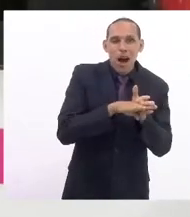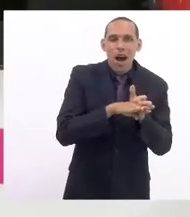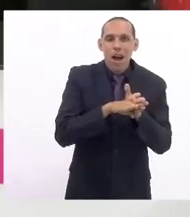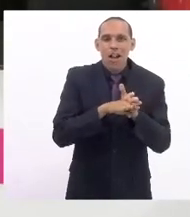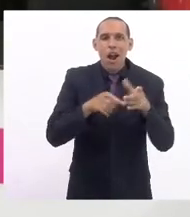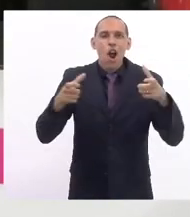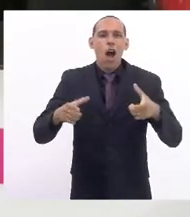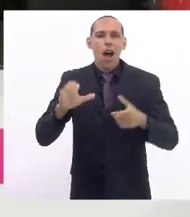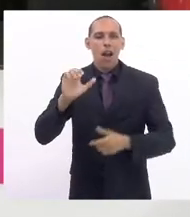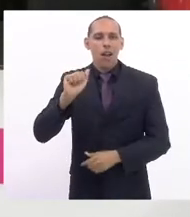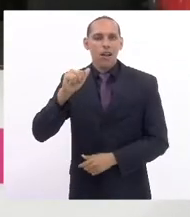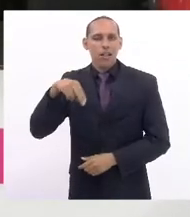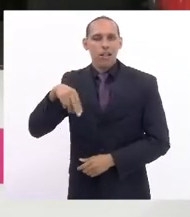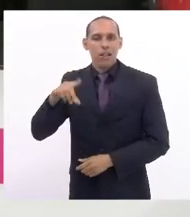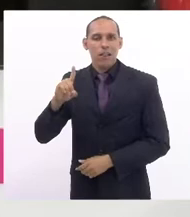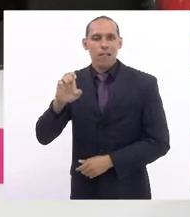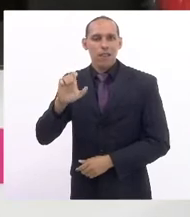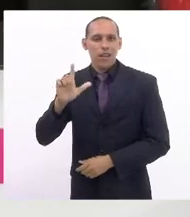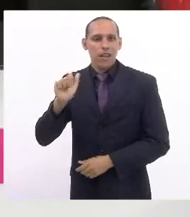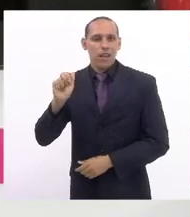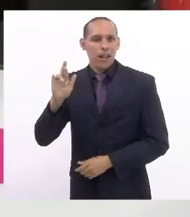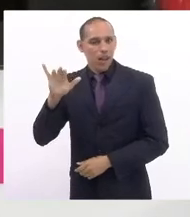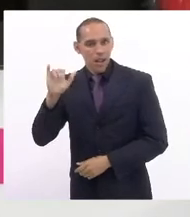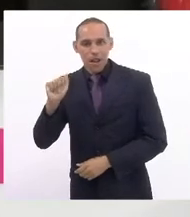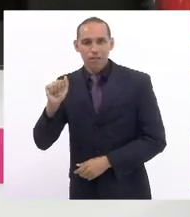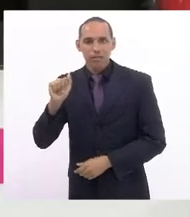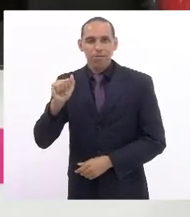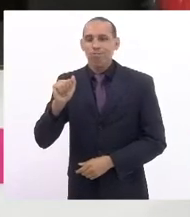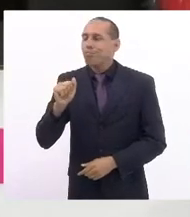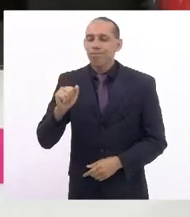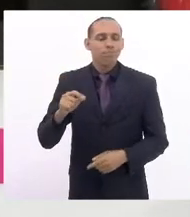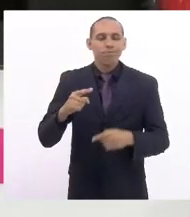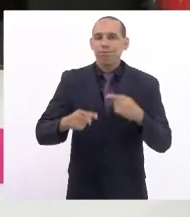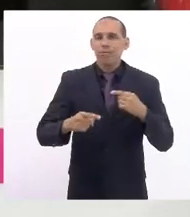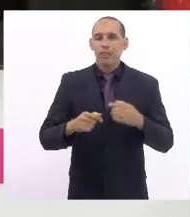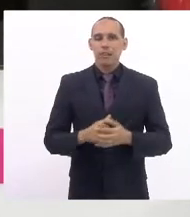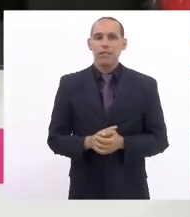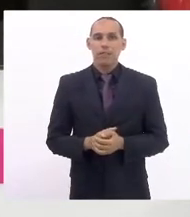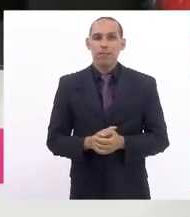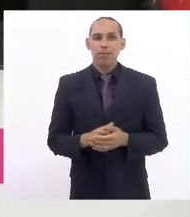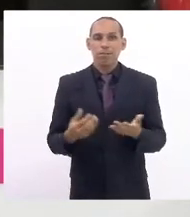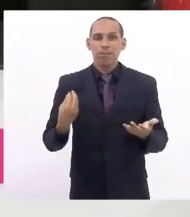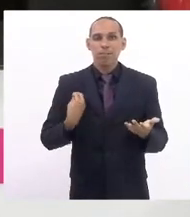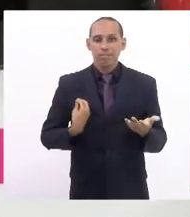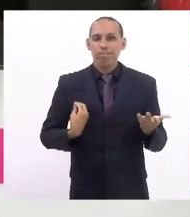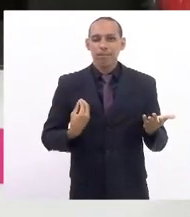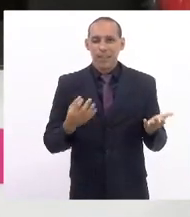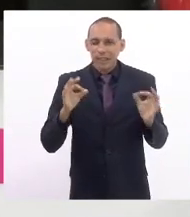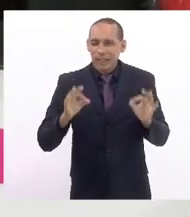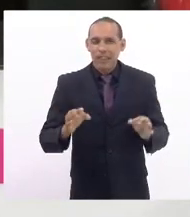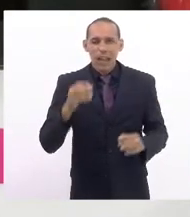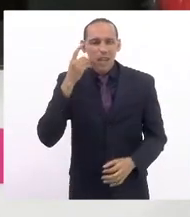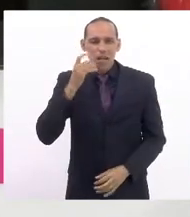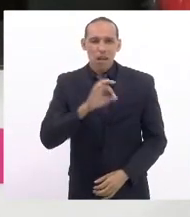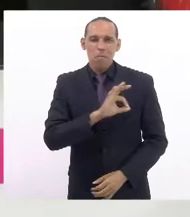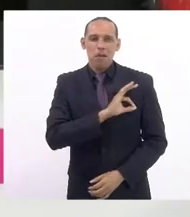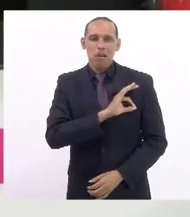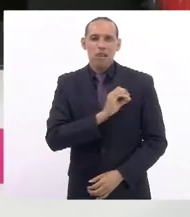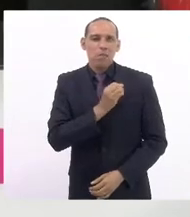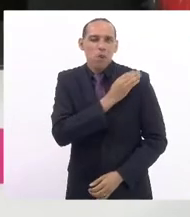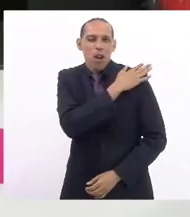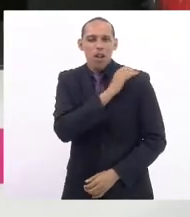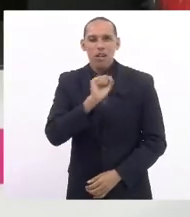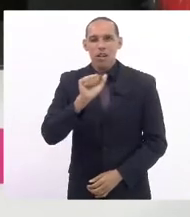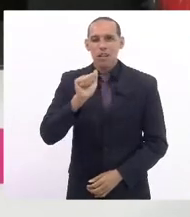anualmente são feitas deputada Marta Rocha e os presentes deputado coronel Salema